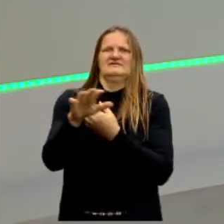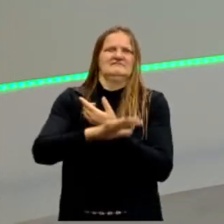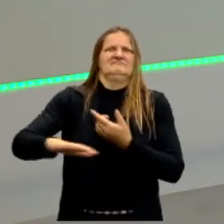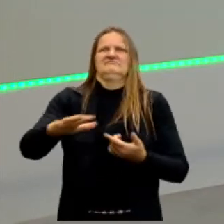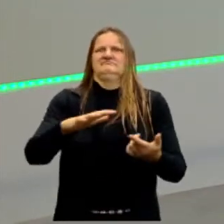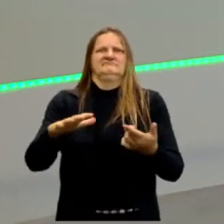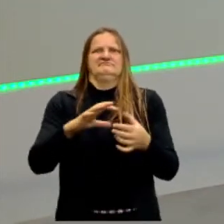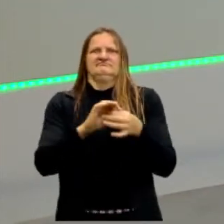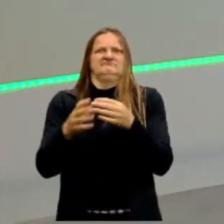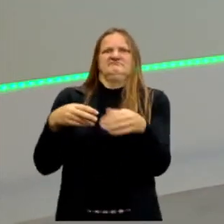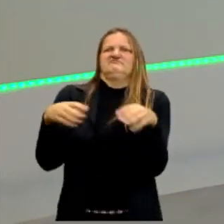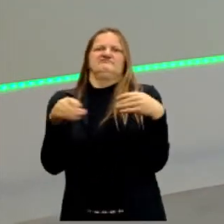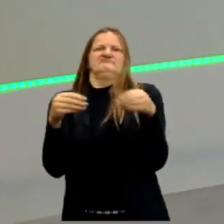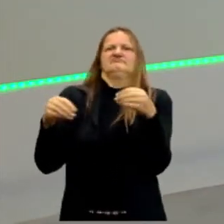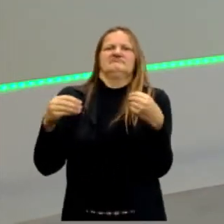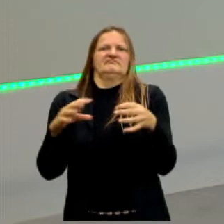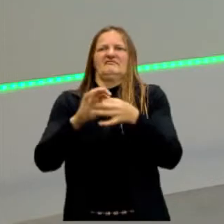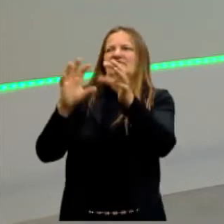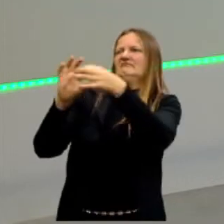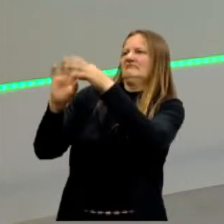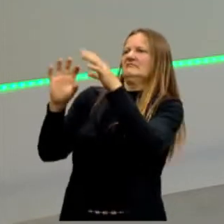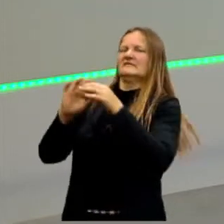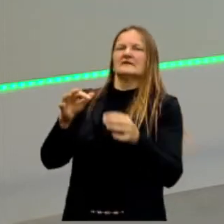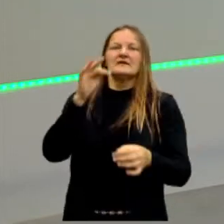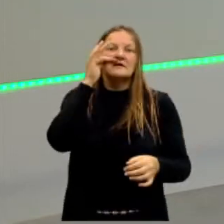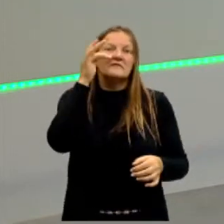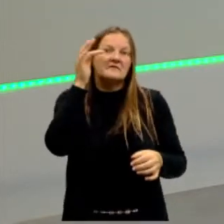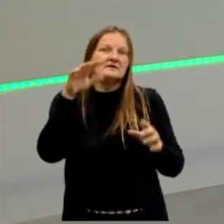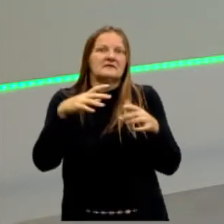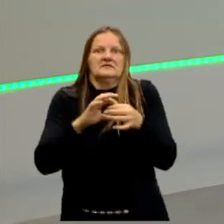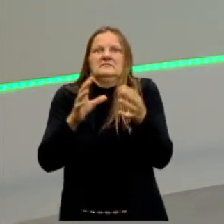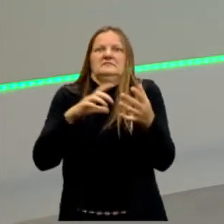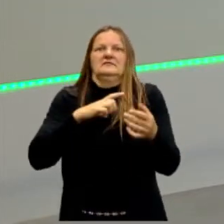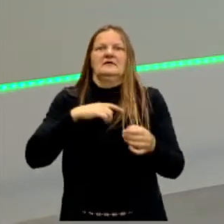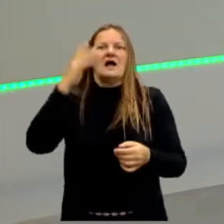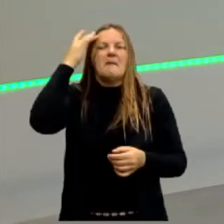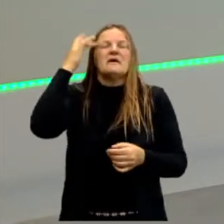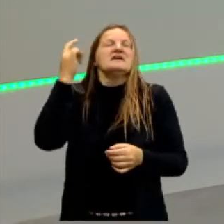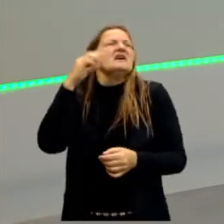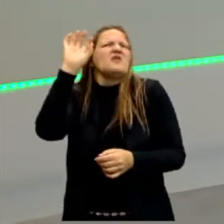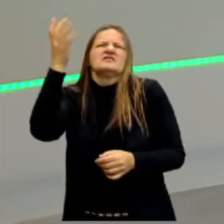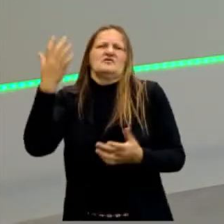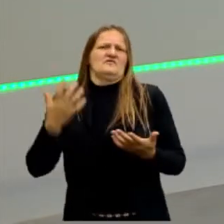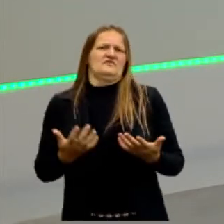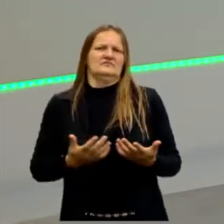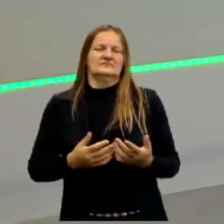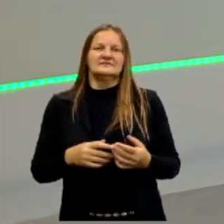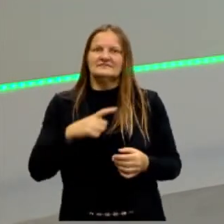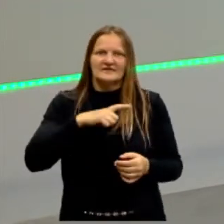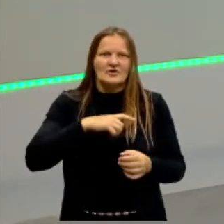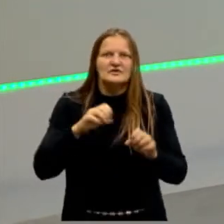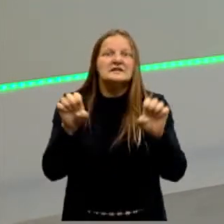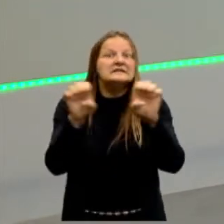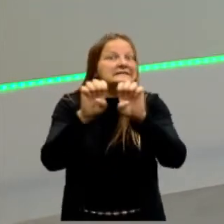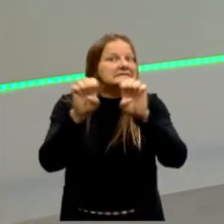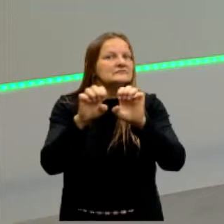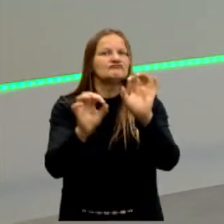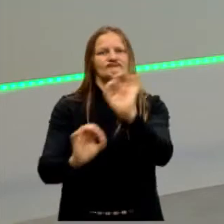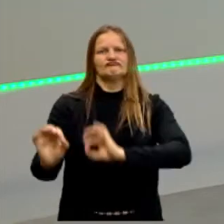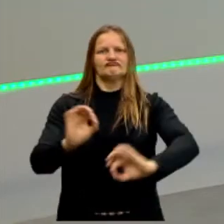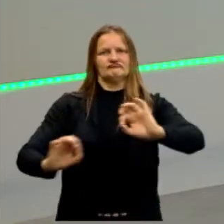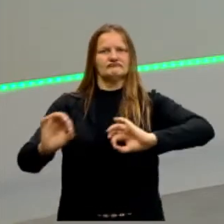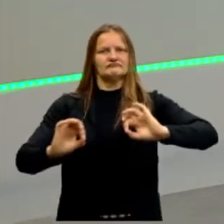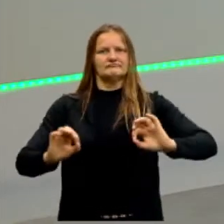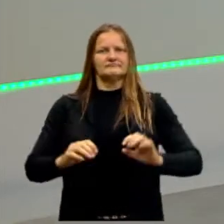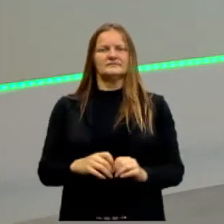a vontade, o Jesus francês faz com o que você bem entender, amanhã eu decido. Não, tem que ter uma estrutura. Tem que ter